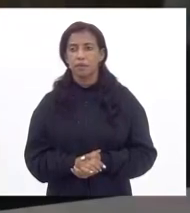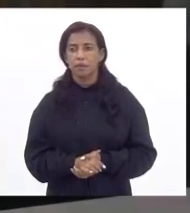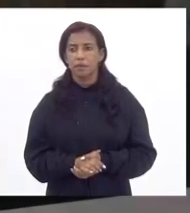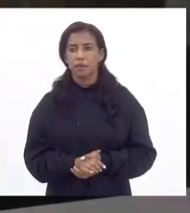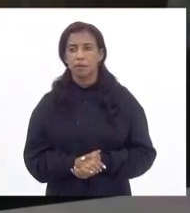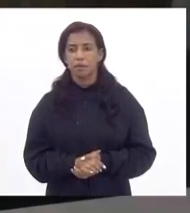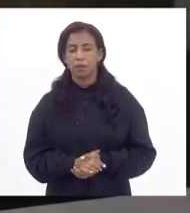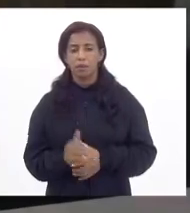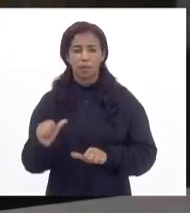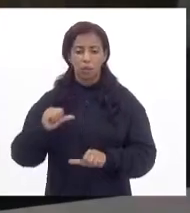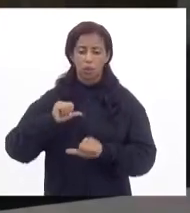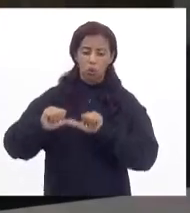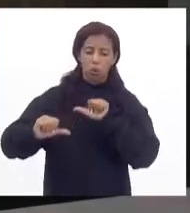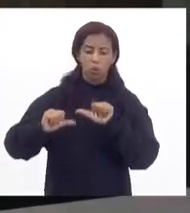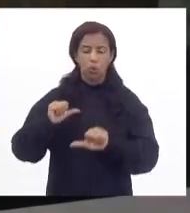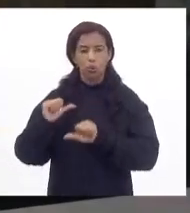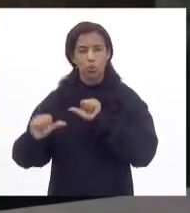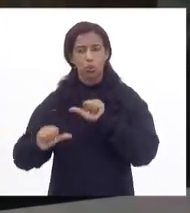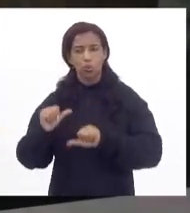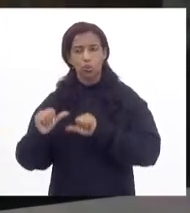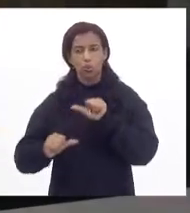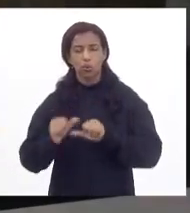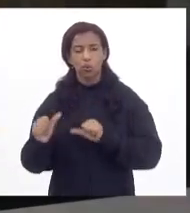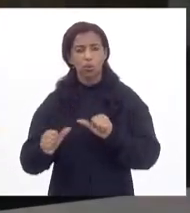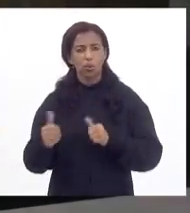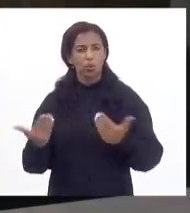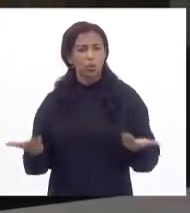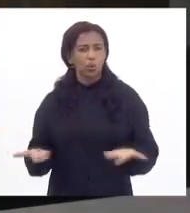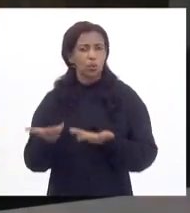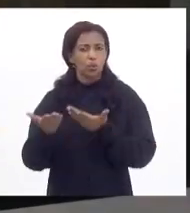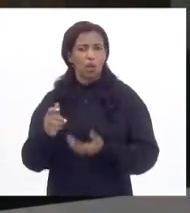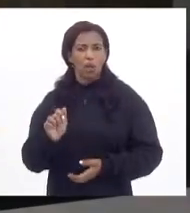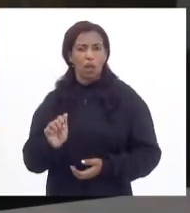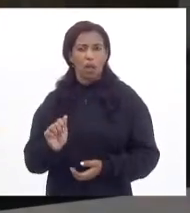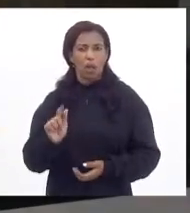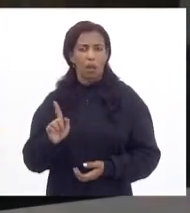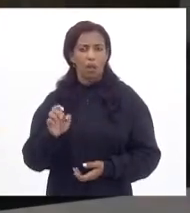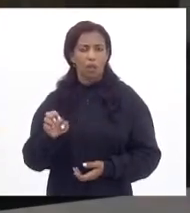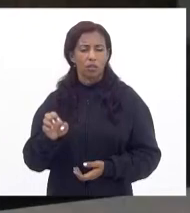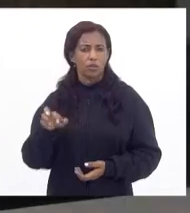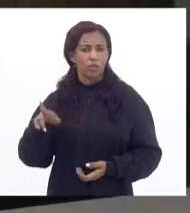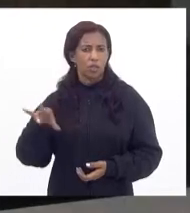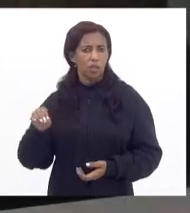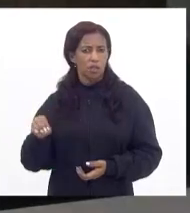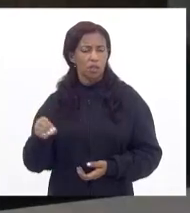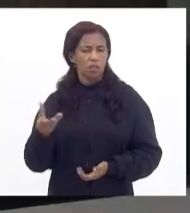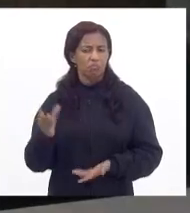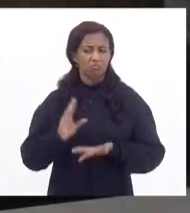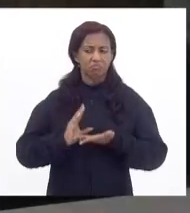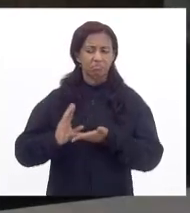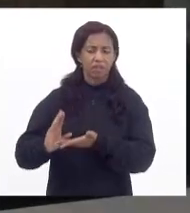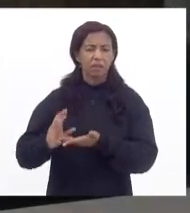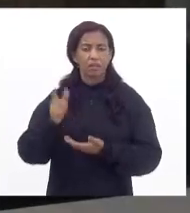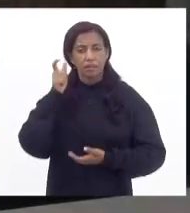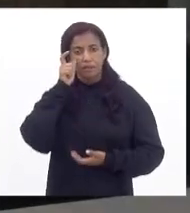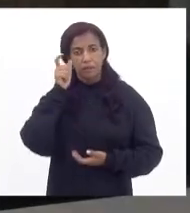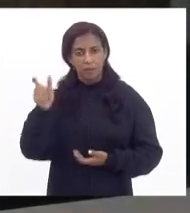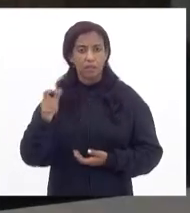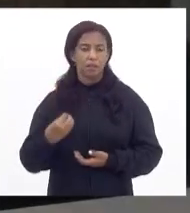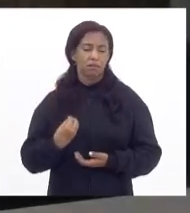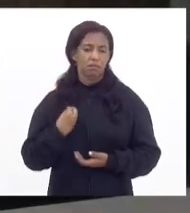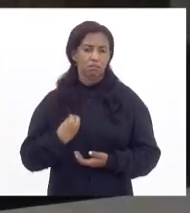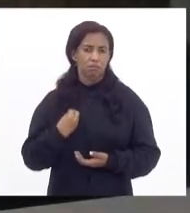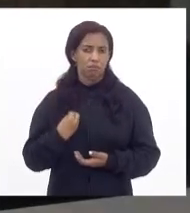ele trocou algumas vezes, e o quanto que, por exemplo, o fomento da AG Rio seria muito interessante para essa